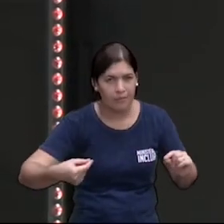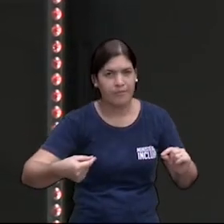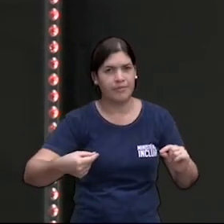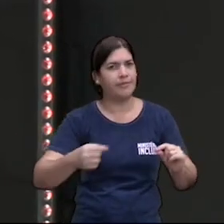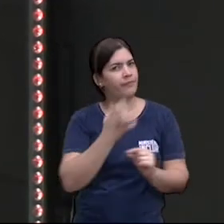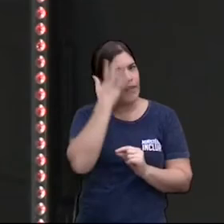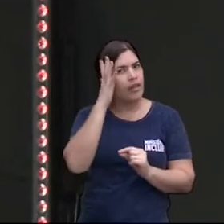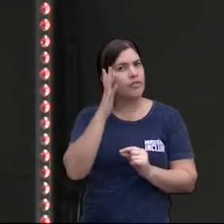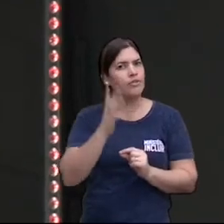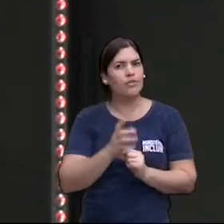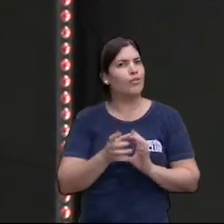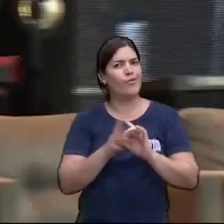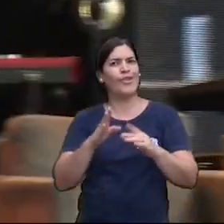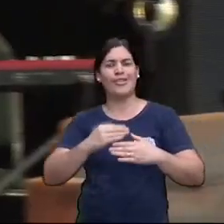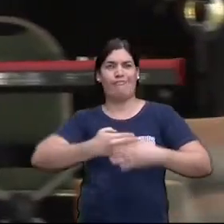meus amados,